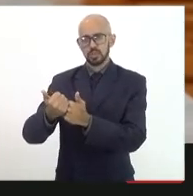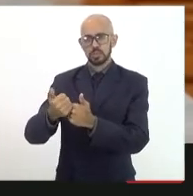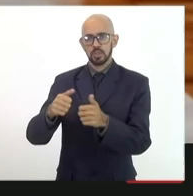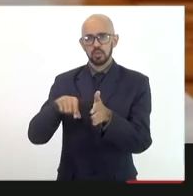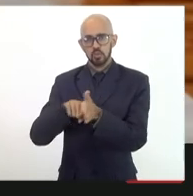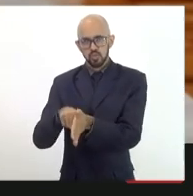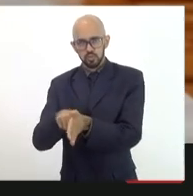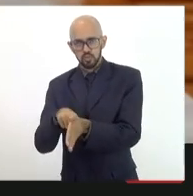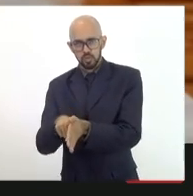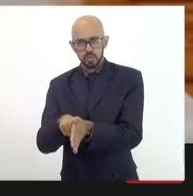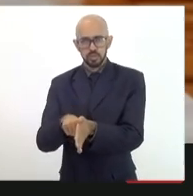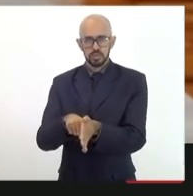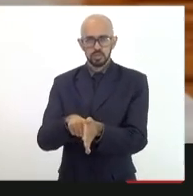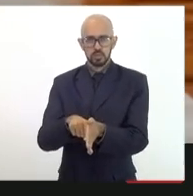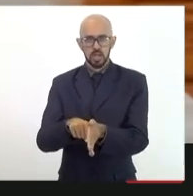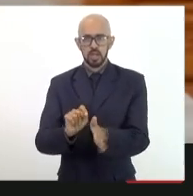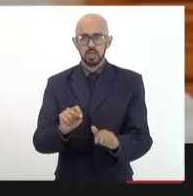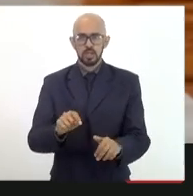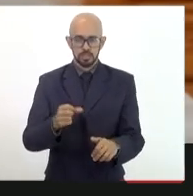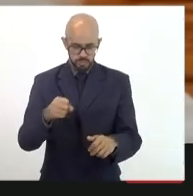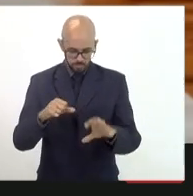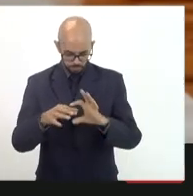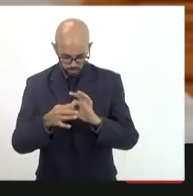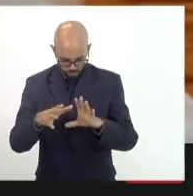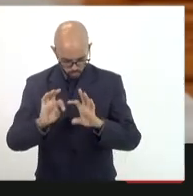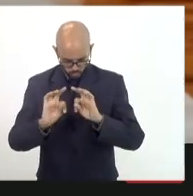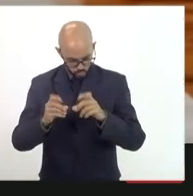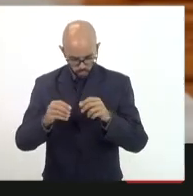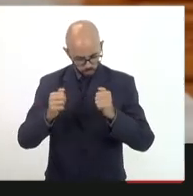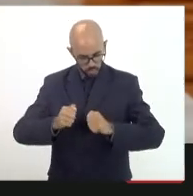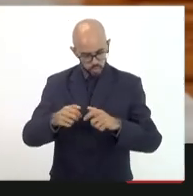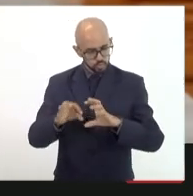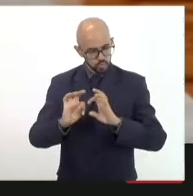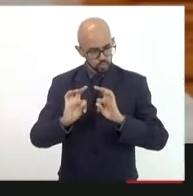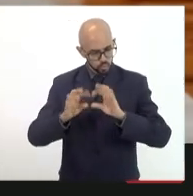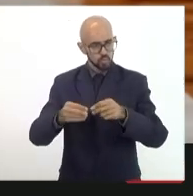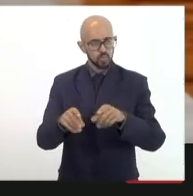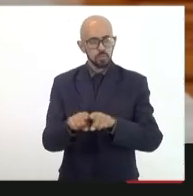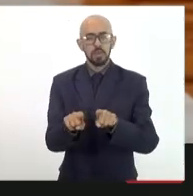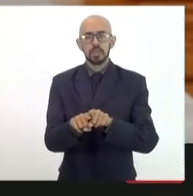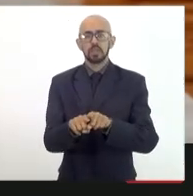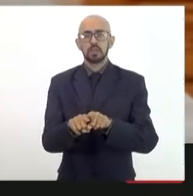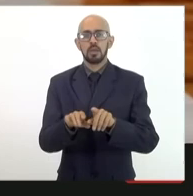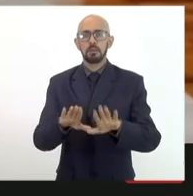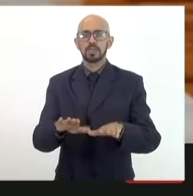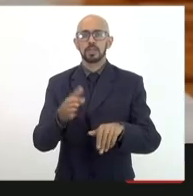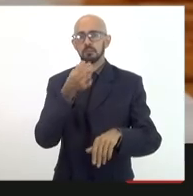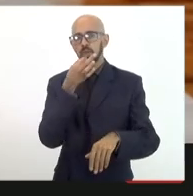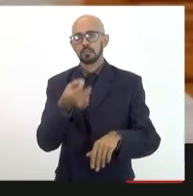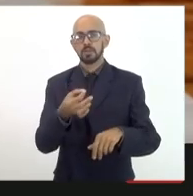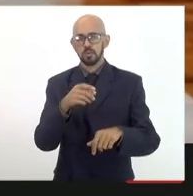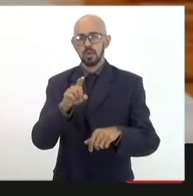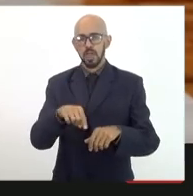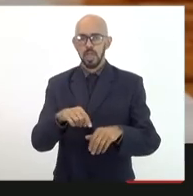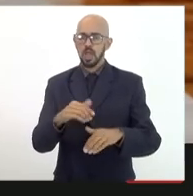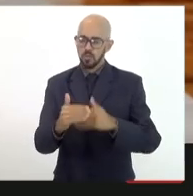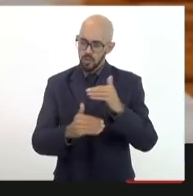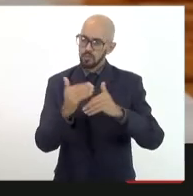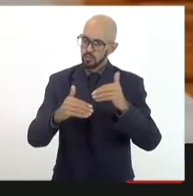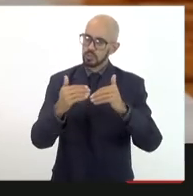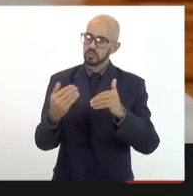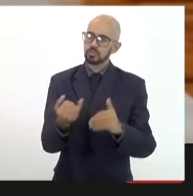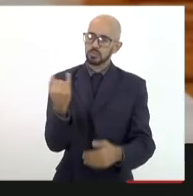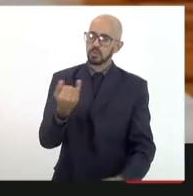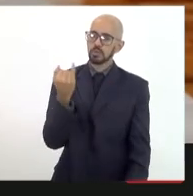se permite consultoria e assessoria pode tudo mas eu acho que foi um passo importante que isso